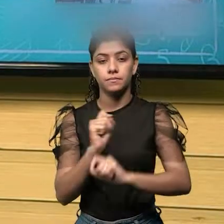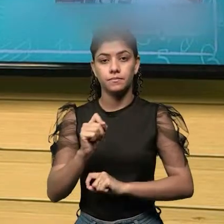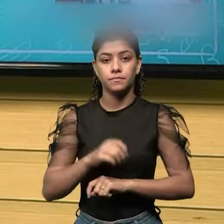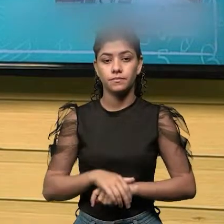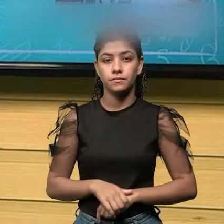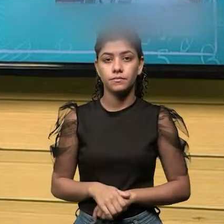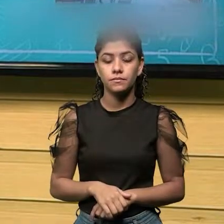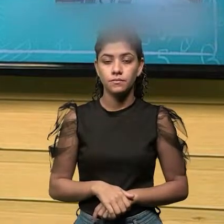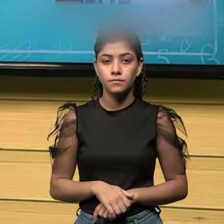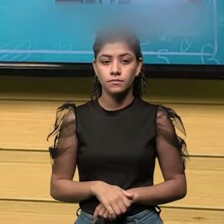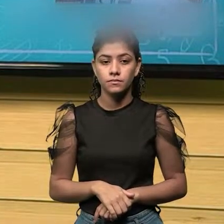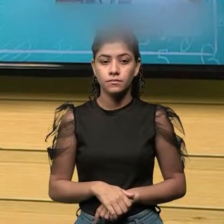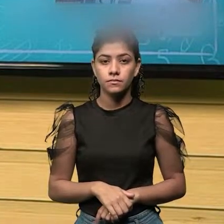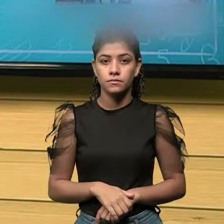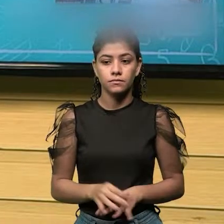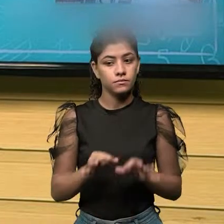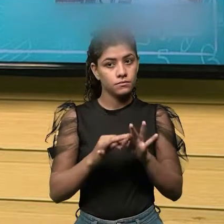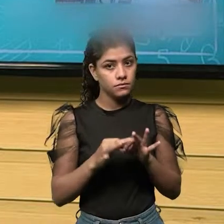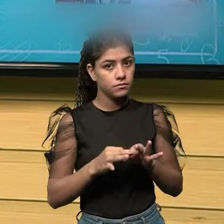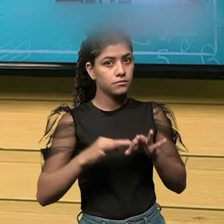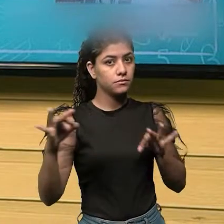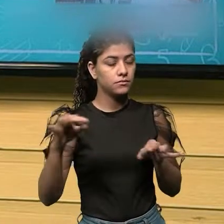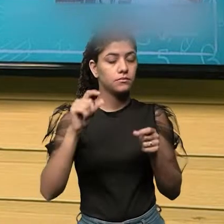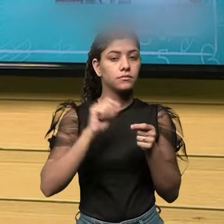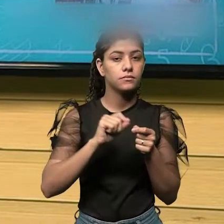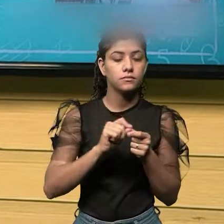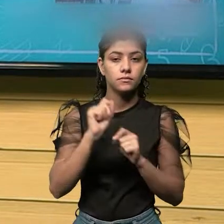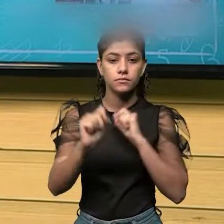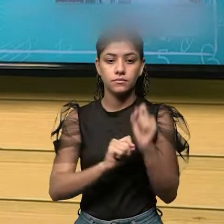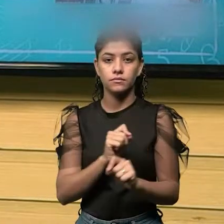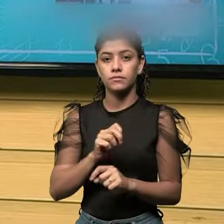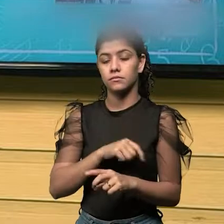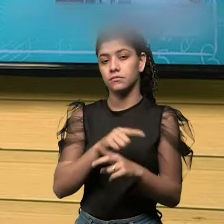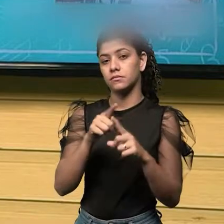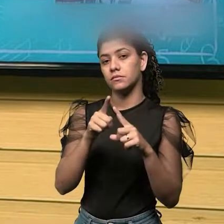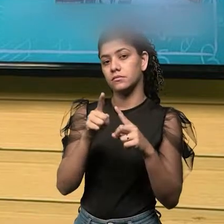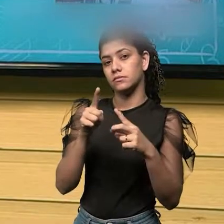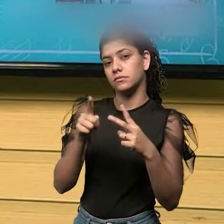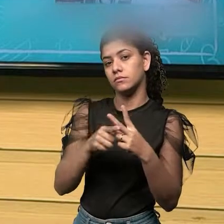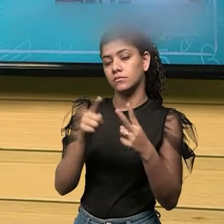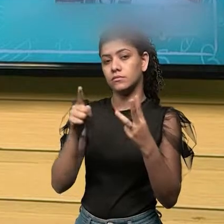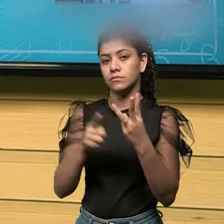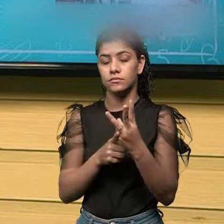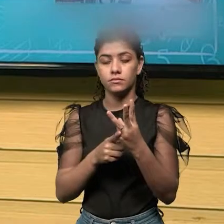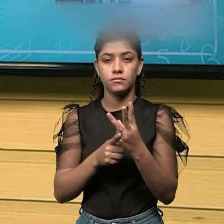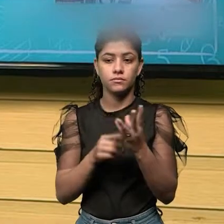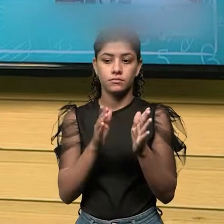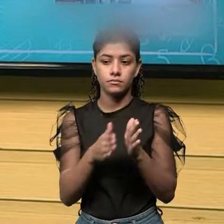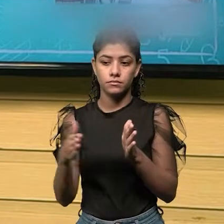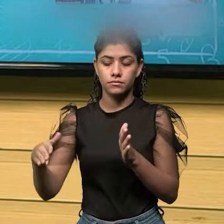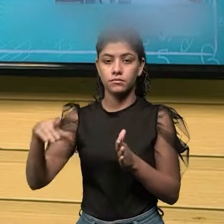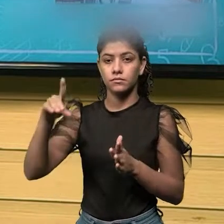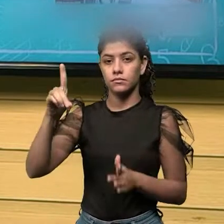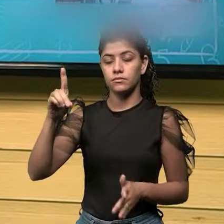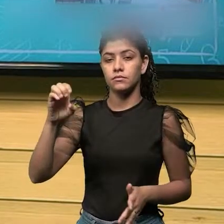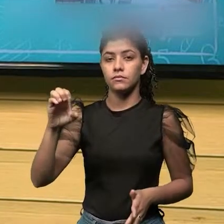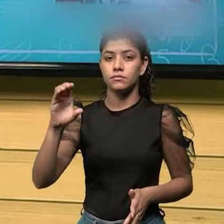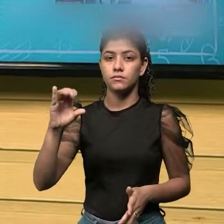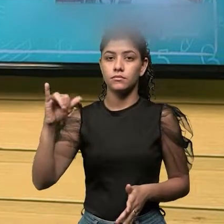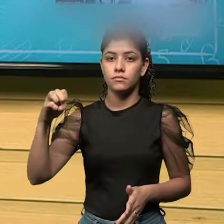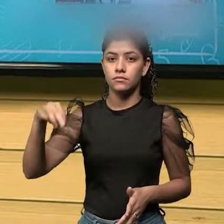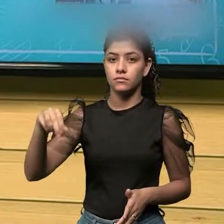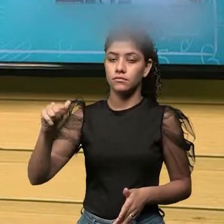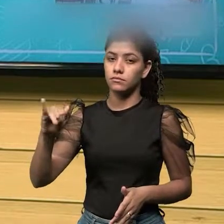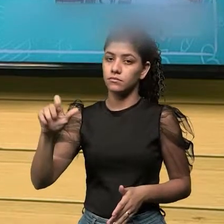medida feita com duas ou três casas decimais é extremamente necessária, depende muito